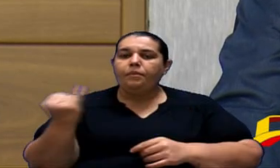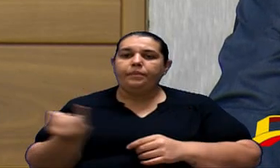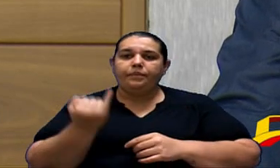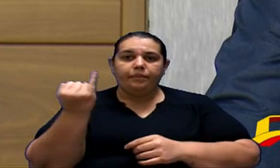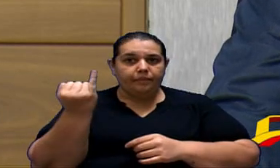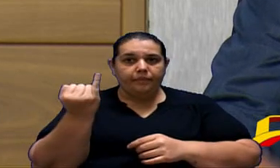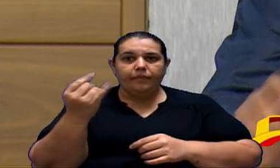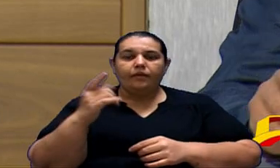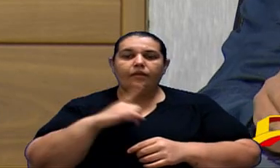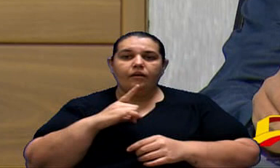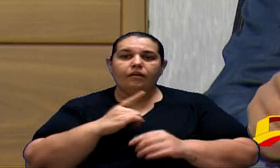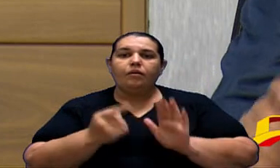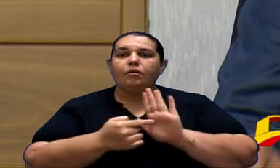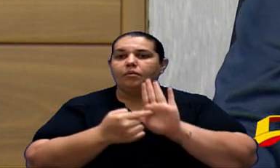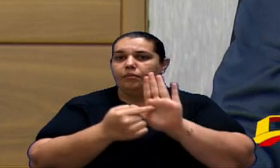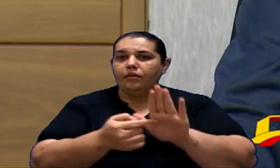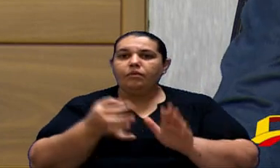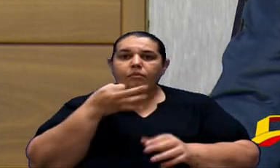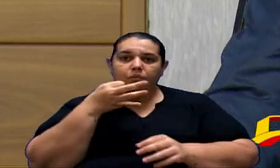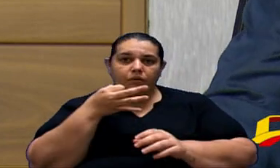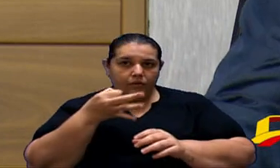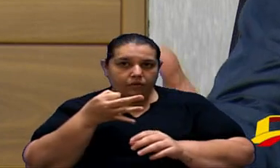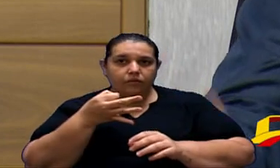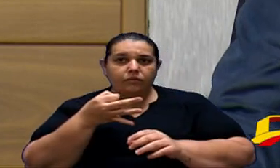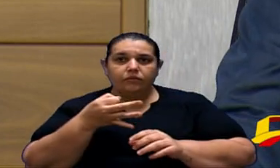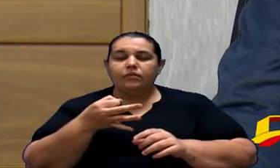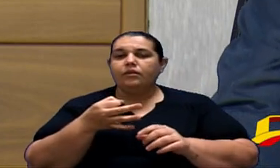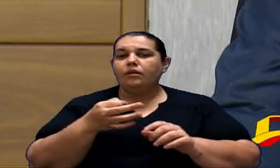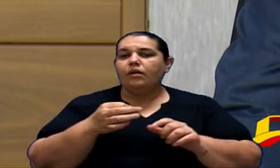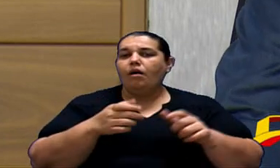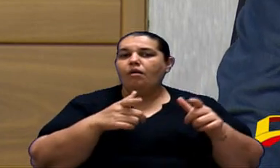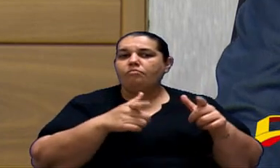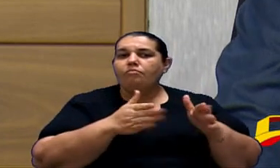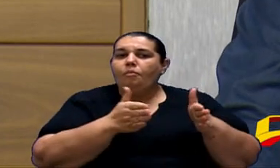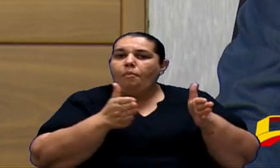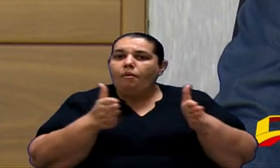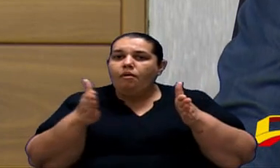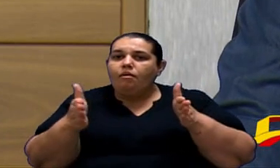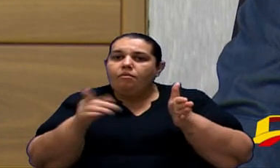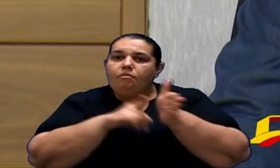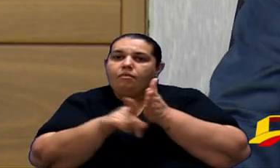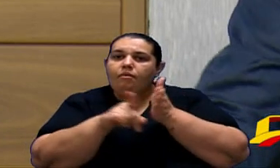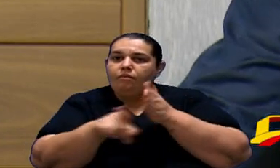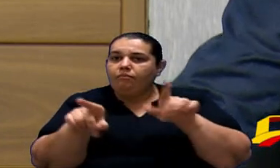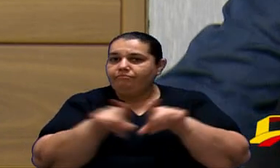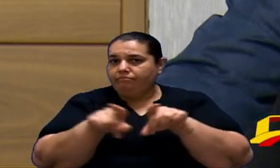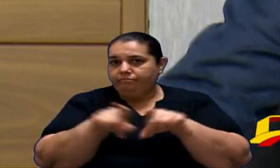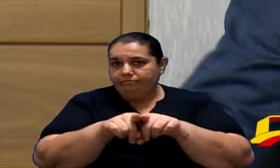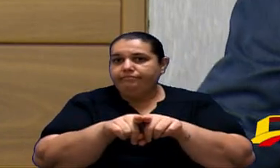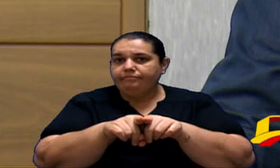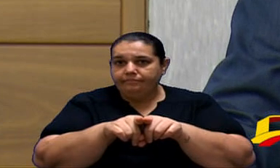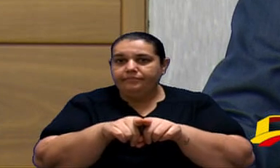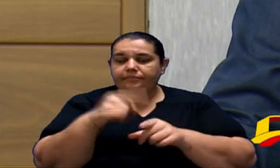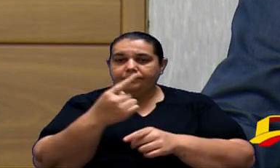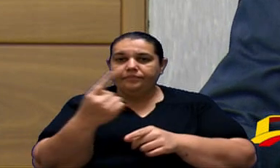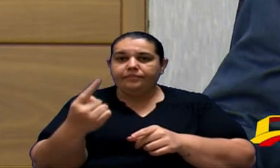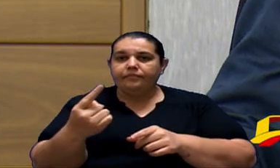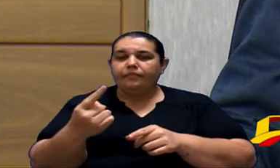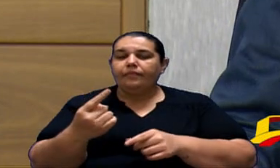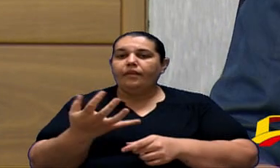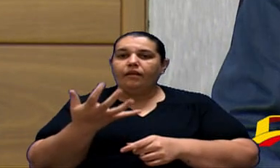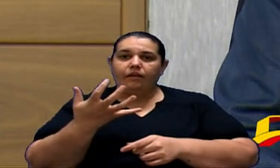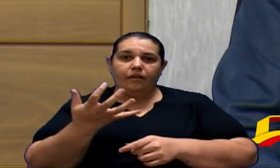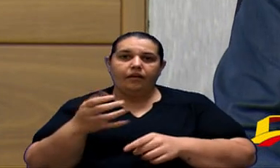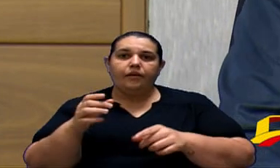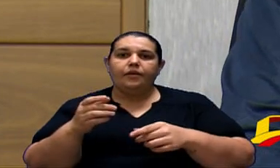nós se manifestar E dar espaço a cada um Que possa fazer a pergunta Desde já também eu